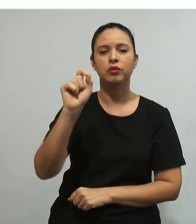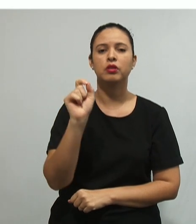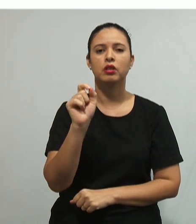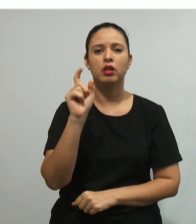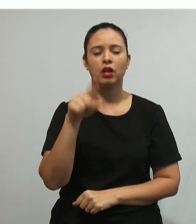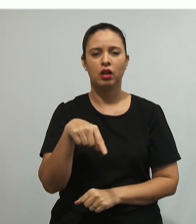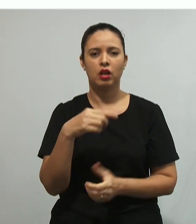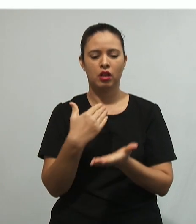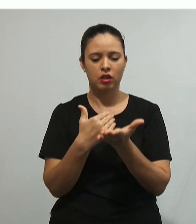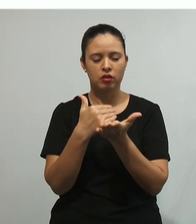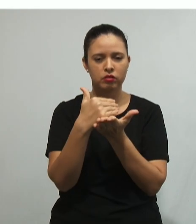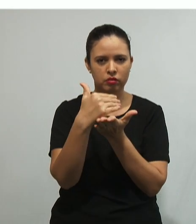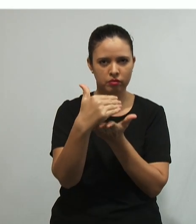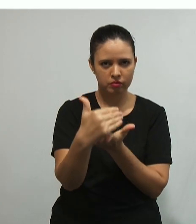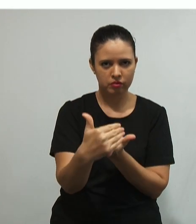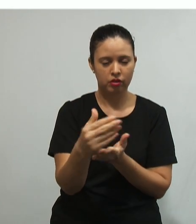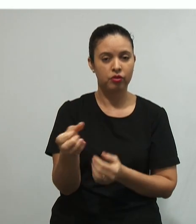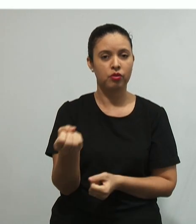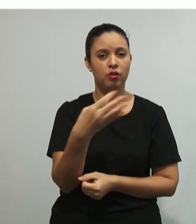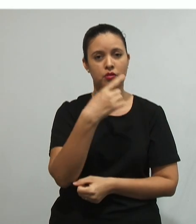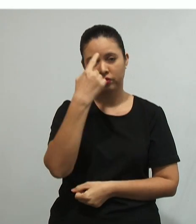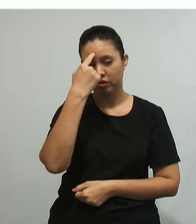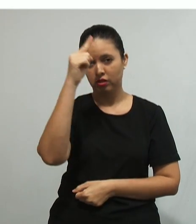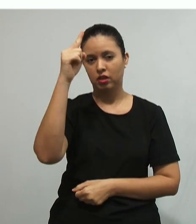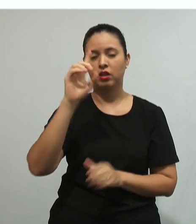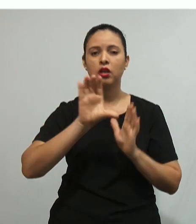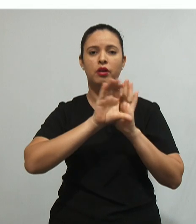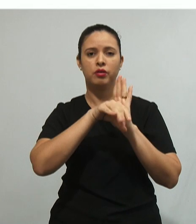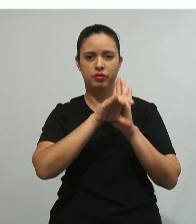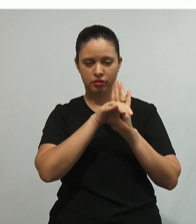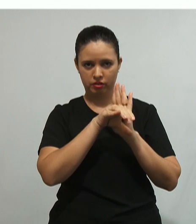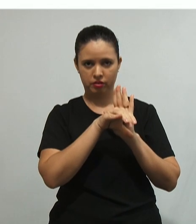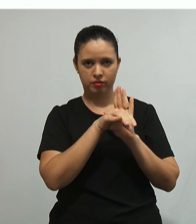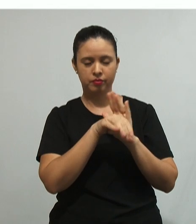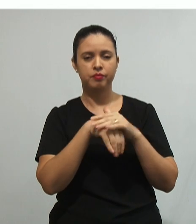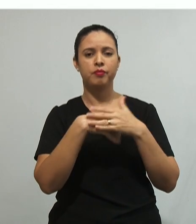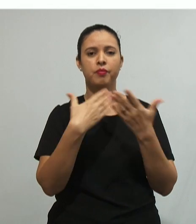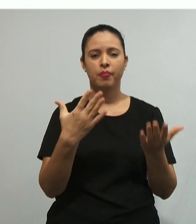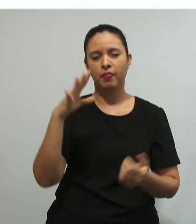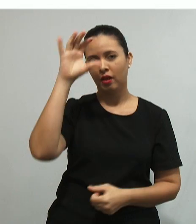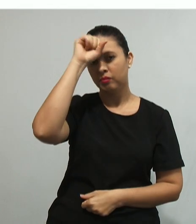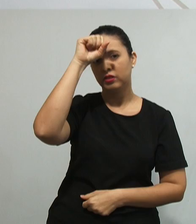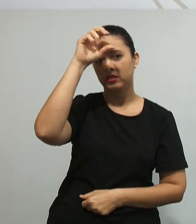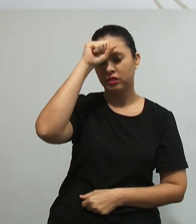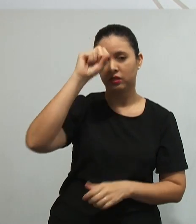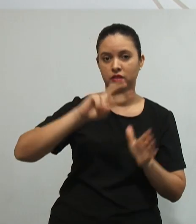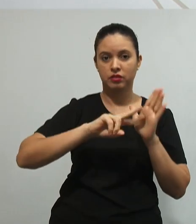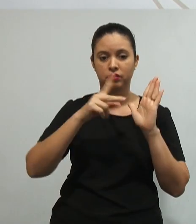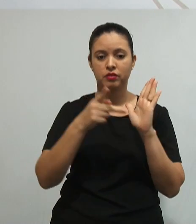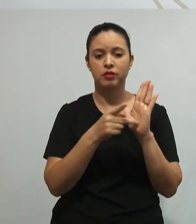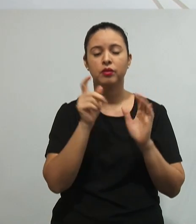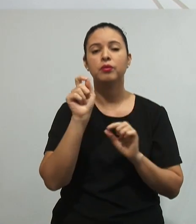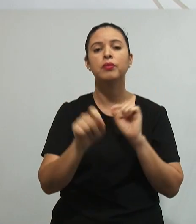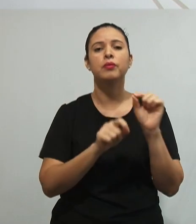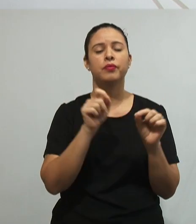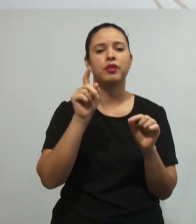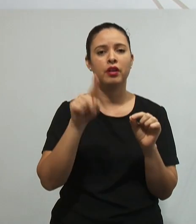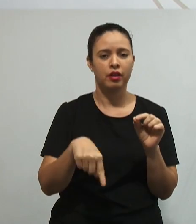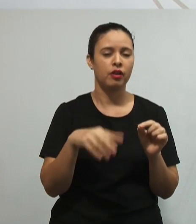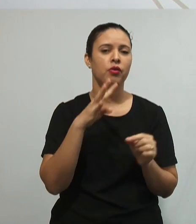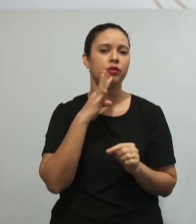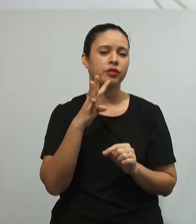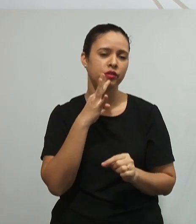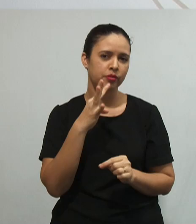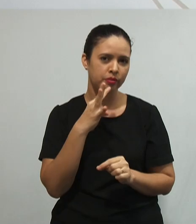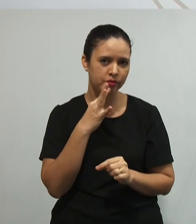como ponto de ancoragem às novas ideias e conceitos. Então, aprendizagem significativa, ela vai ser, os conhecimentos